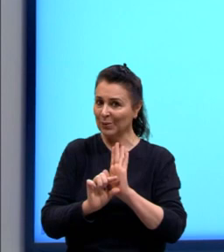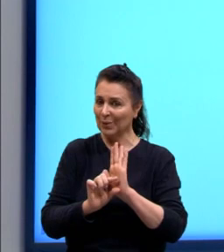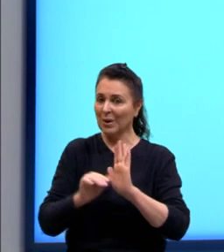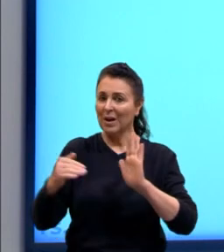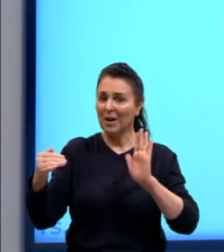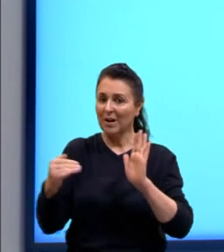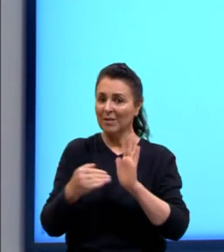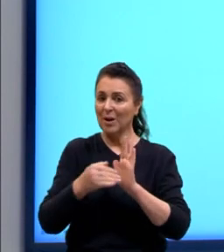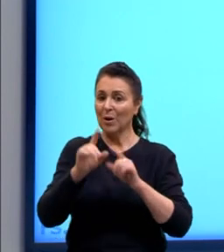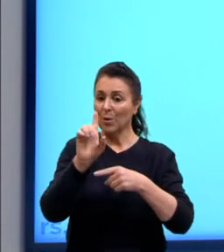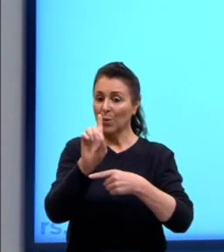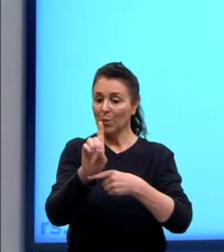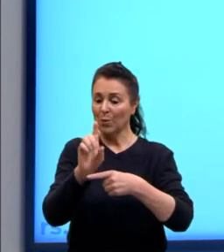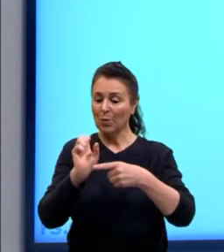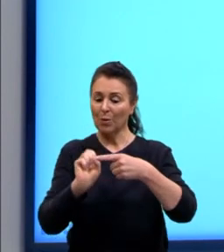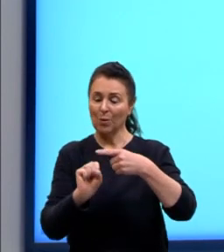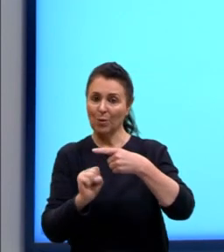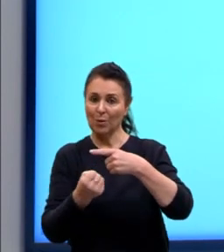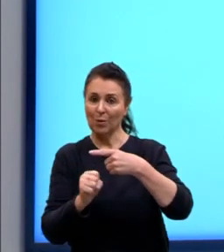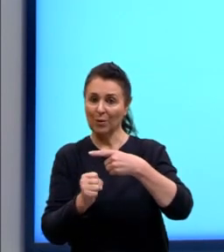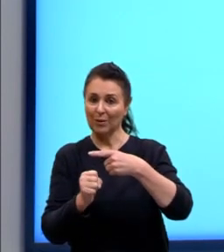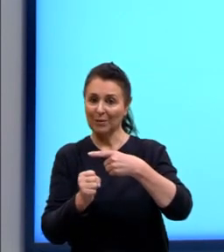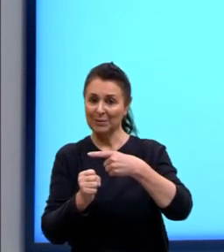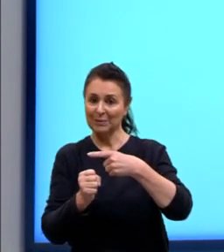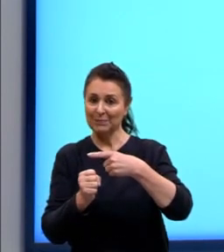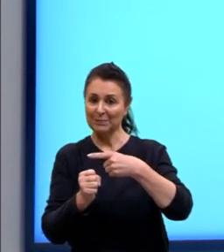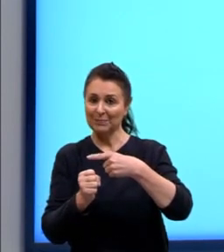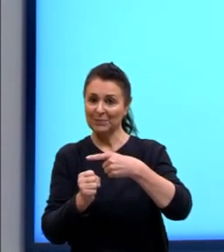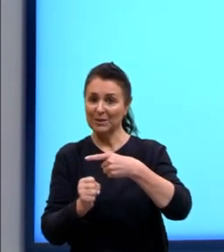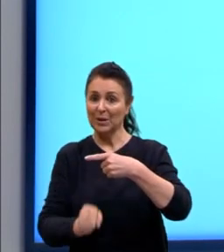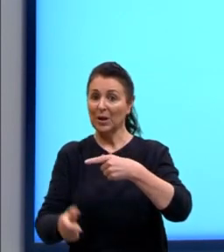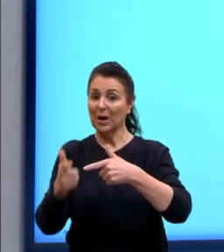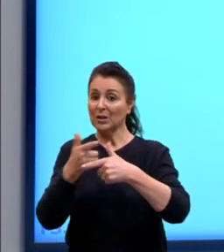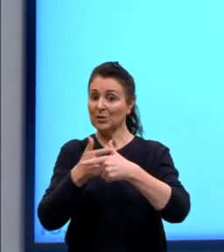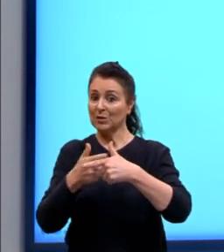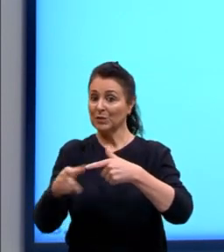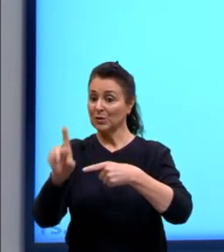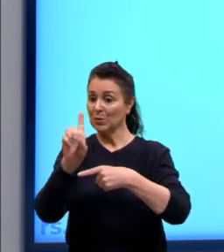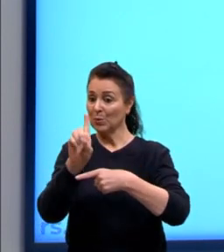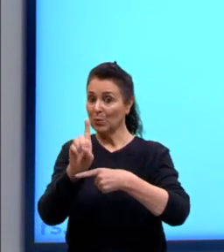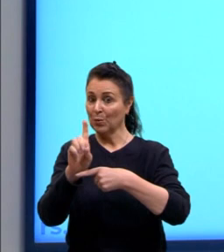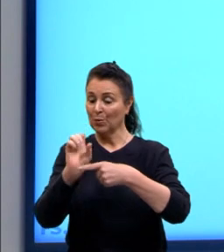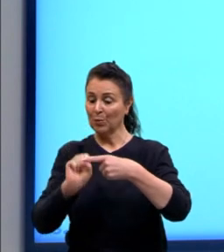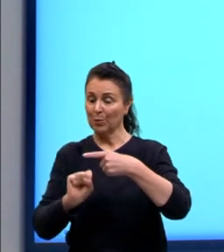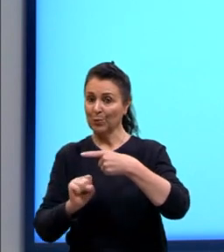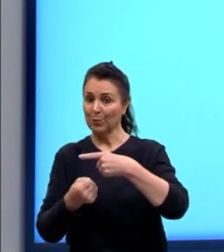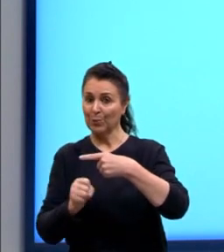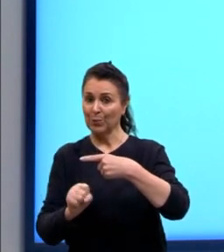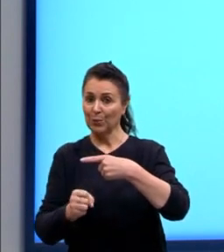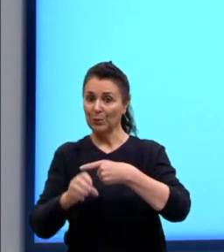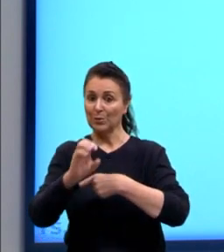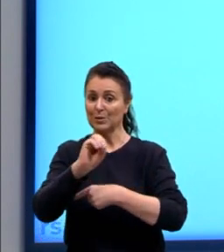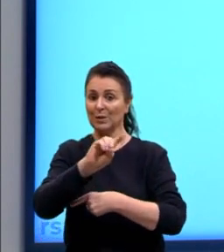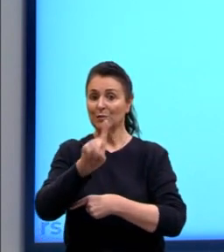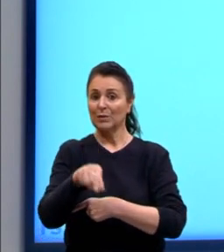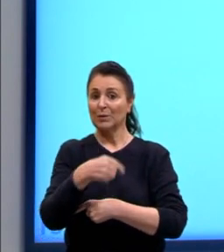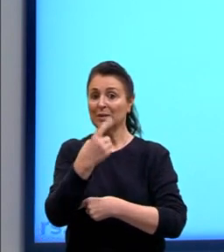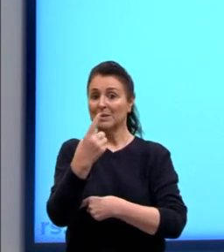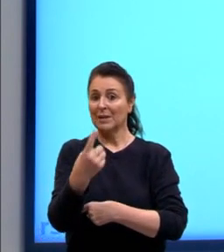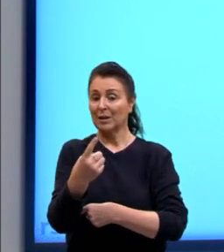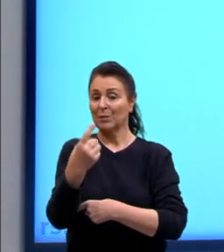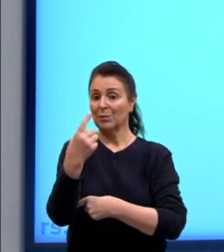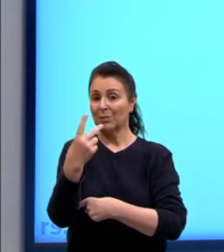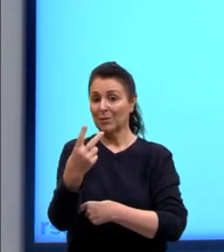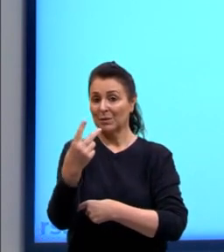Chegamos em 1 sobre 8, 1 oitavo. Dividindo agora 1 por 8, 0,125.